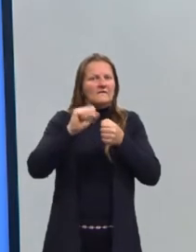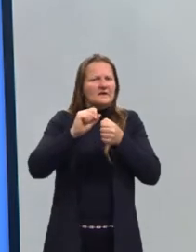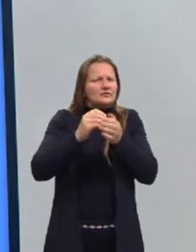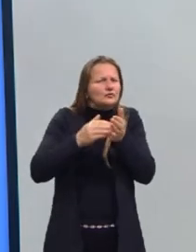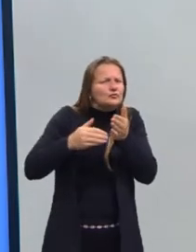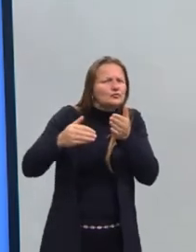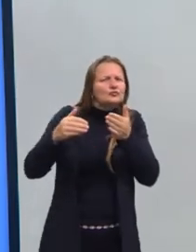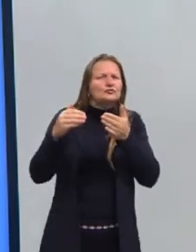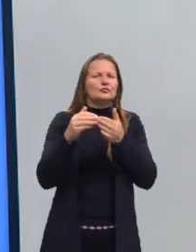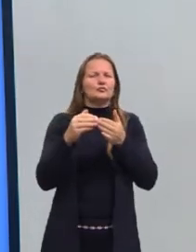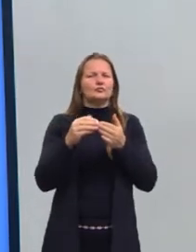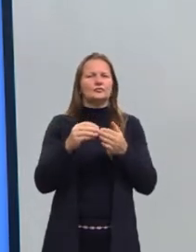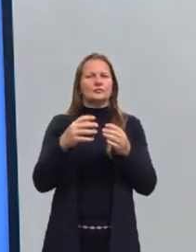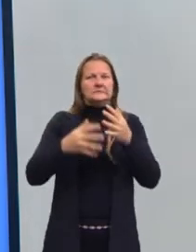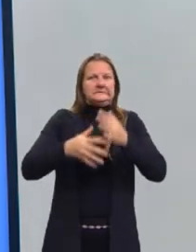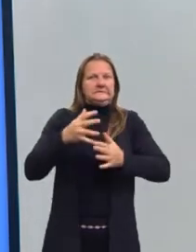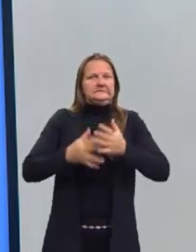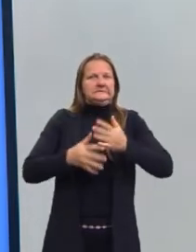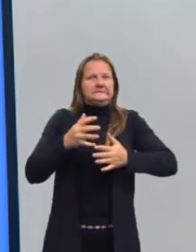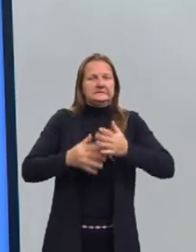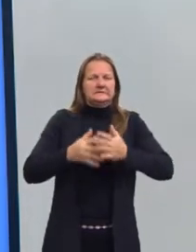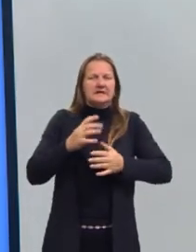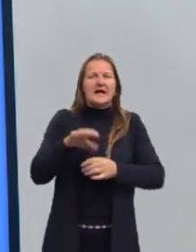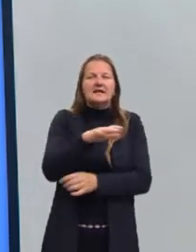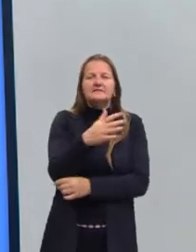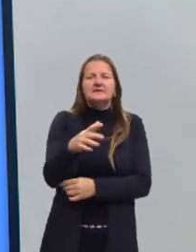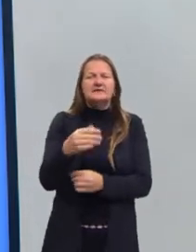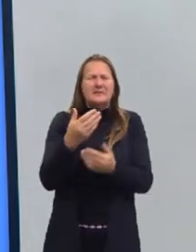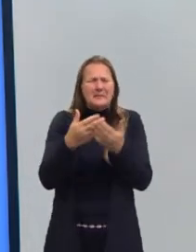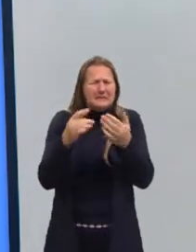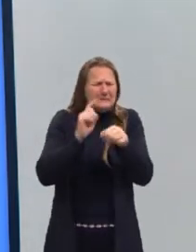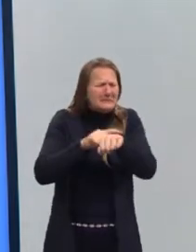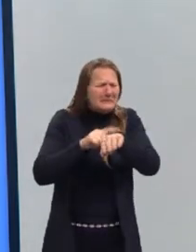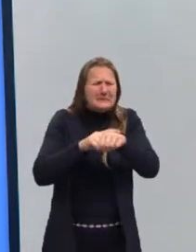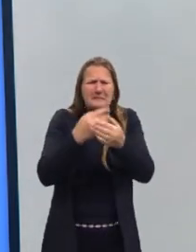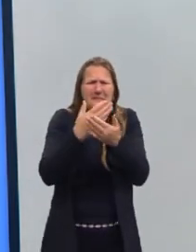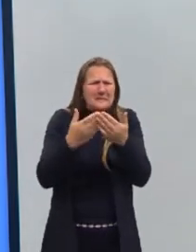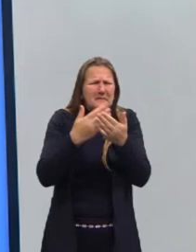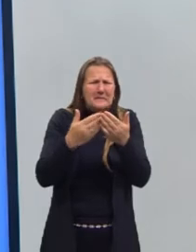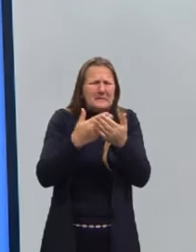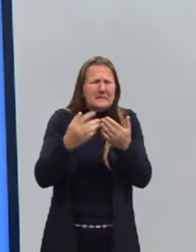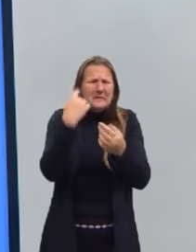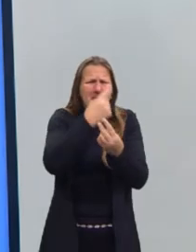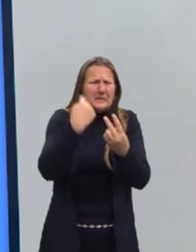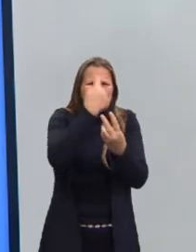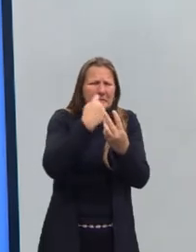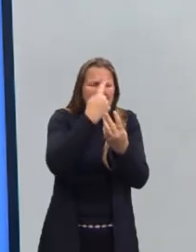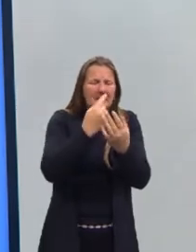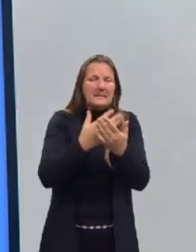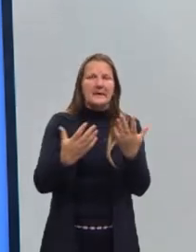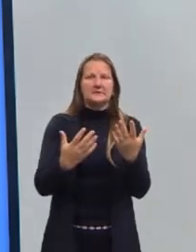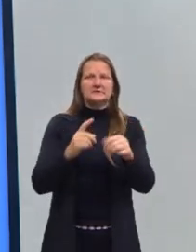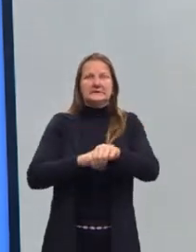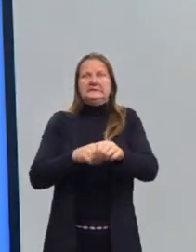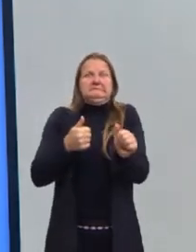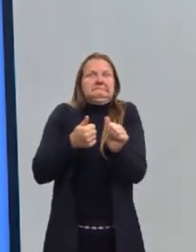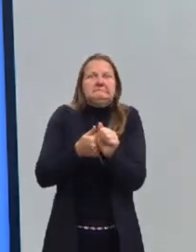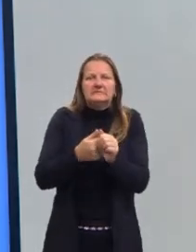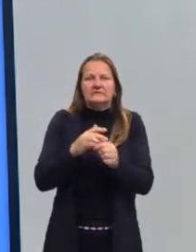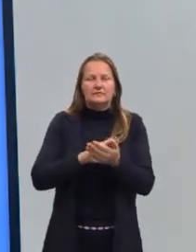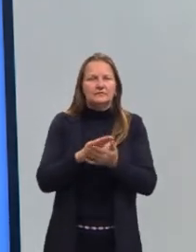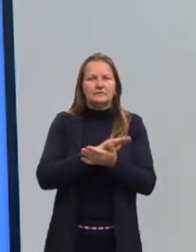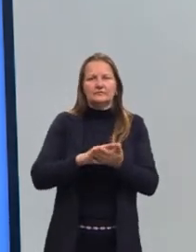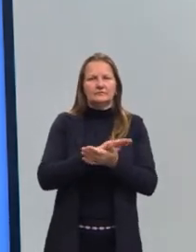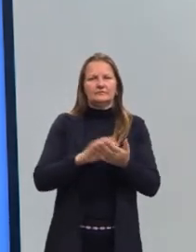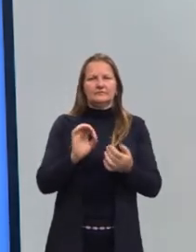resolva as questões mais complicadas. Porque às vezes nós perdemos muito tempo em uma questão complicada e às vezes a resposta está